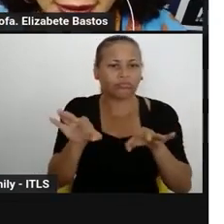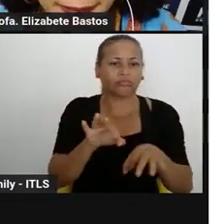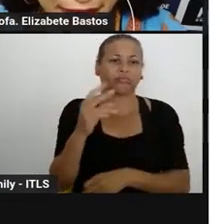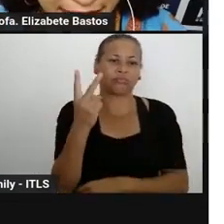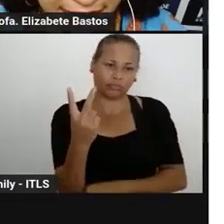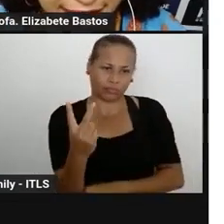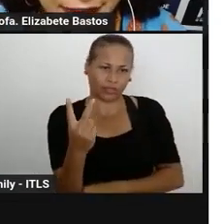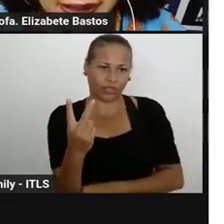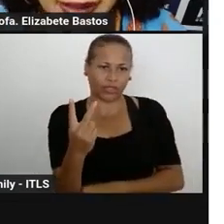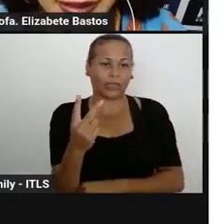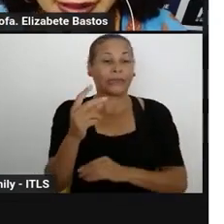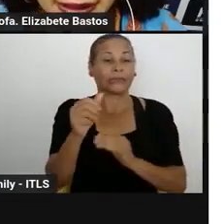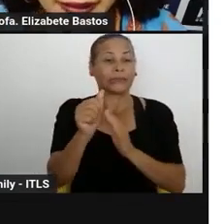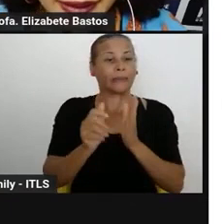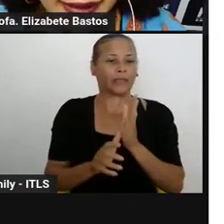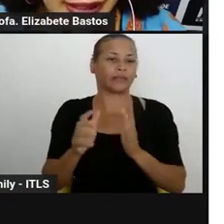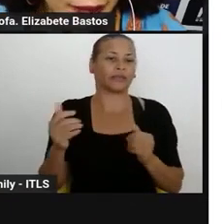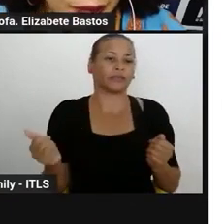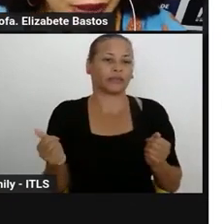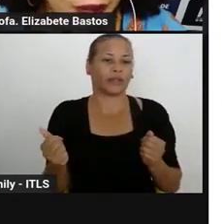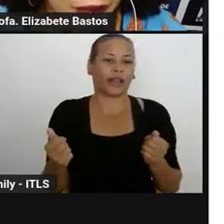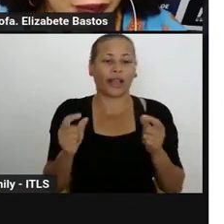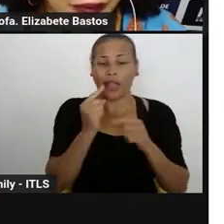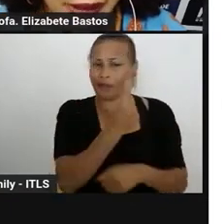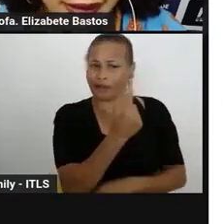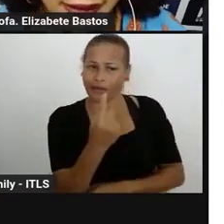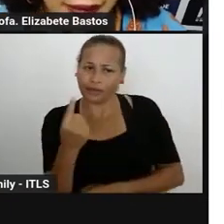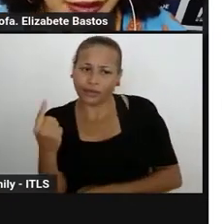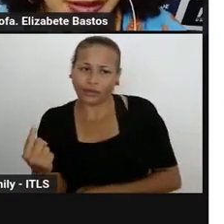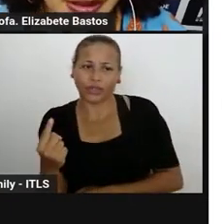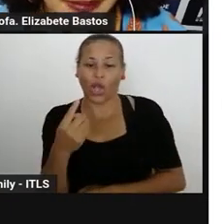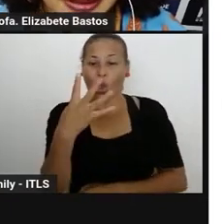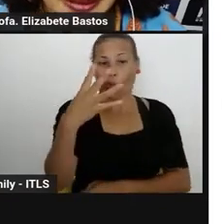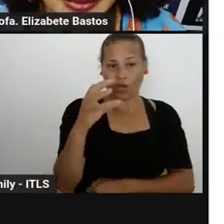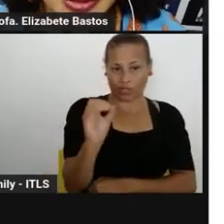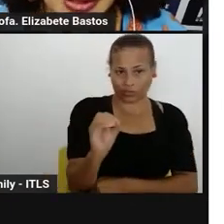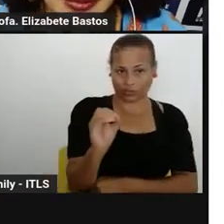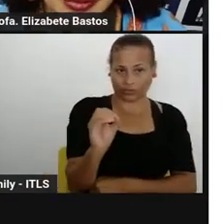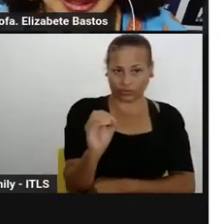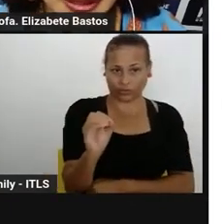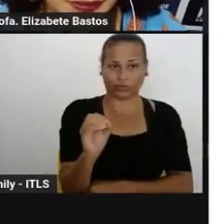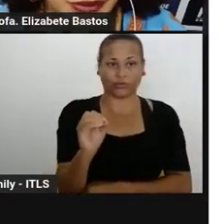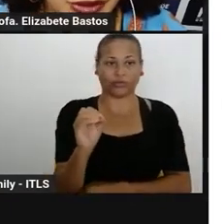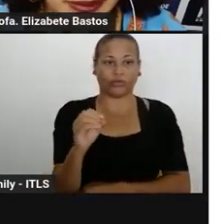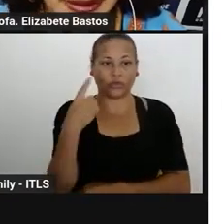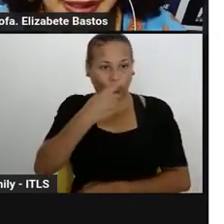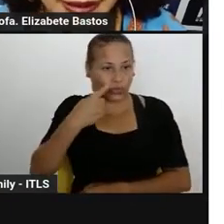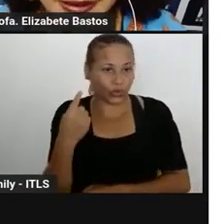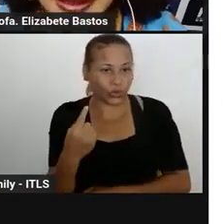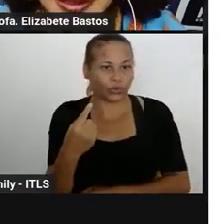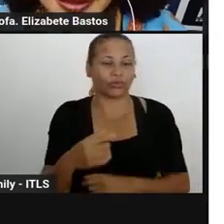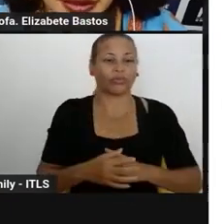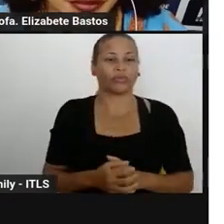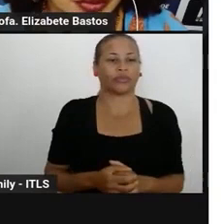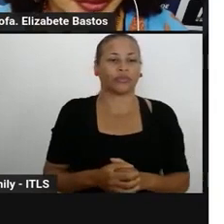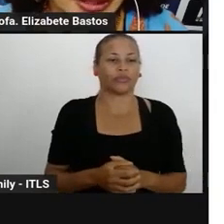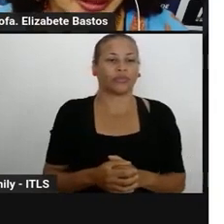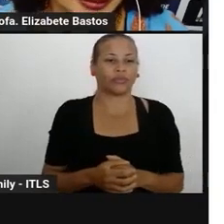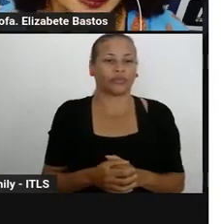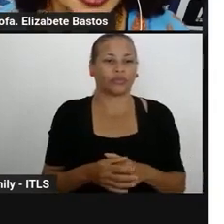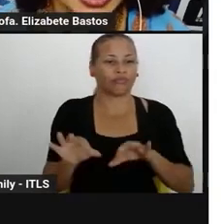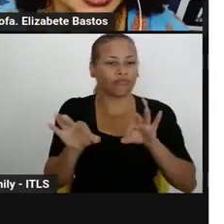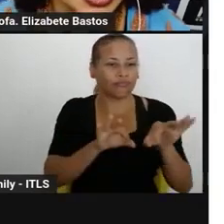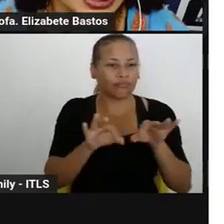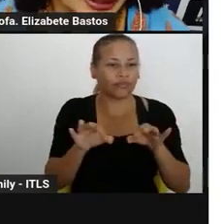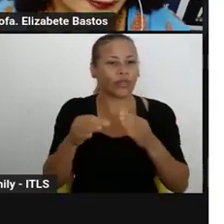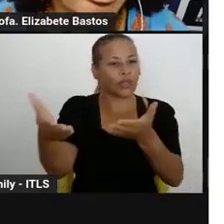disciplinas, sendo cada uma com 40 horas. E também temos o leque de possibilidades. E que eu vou convidar